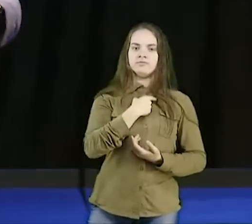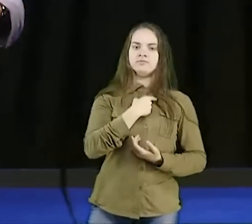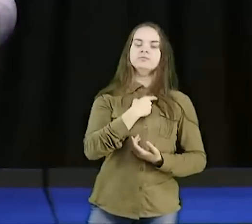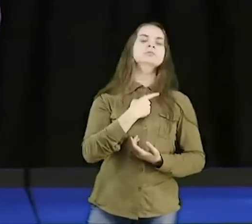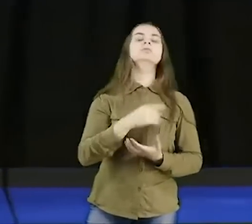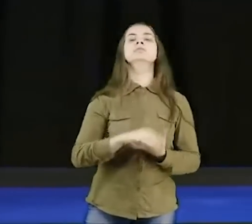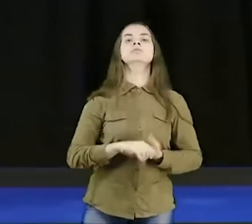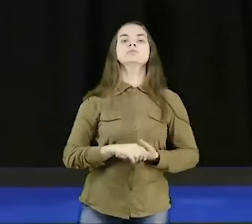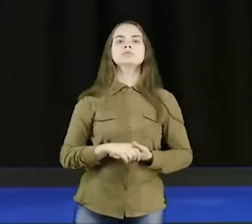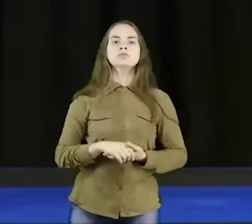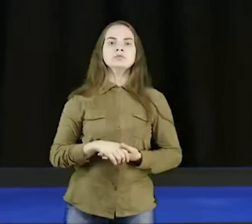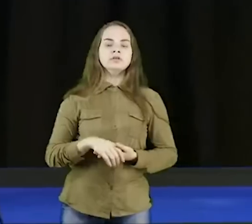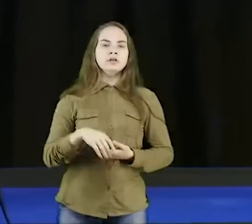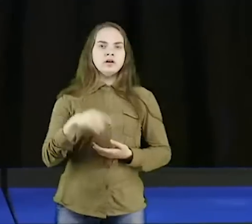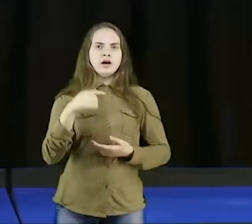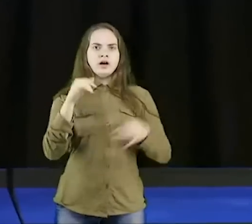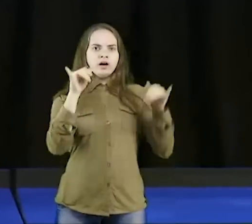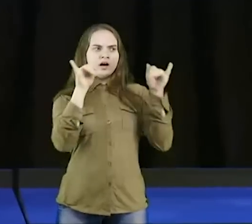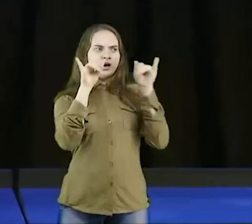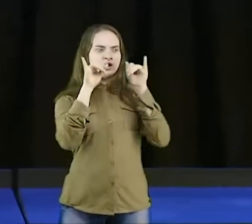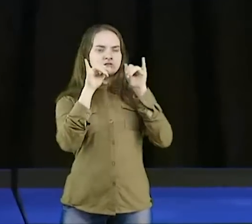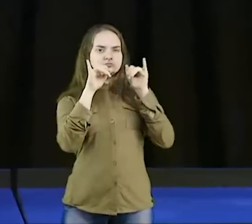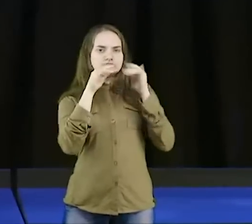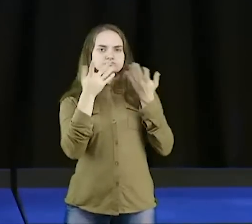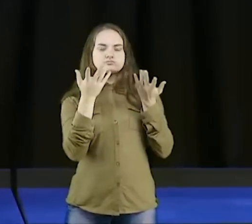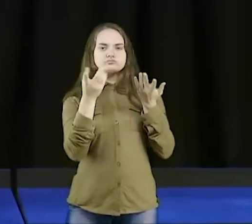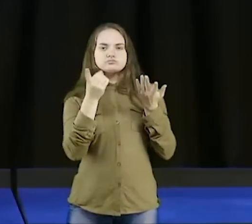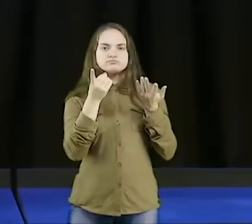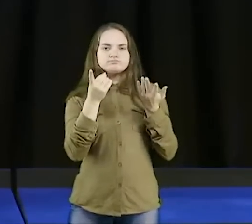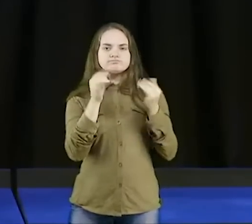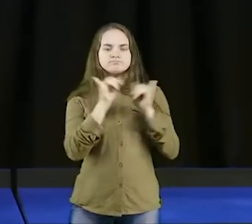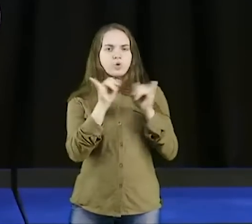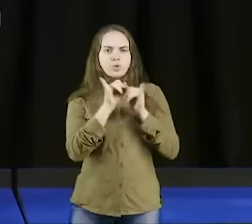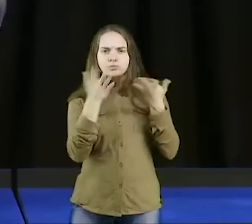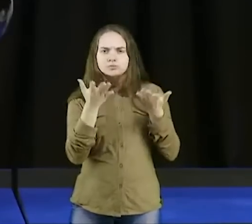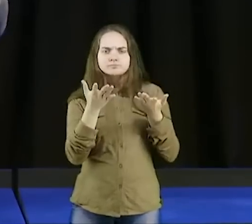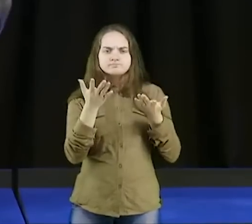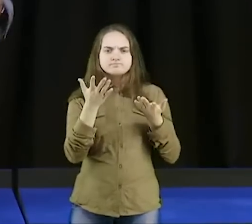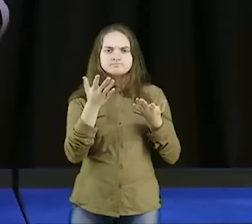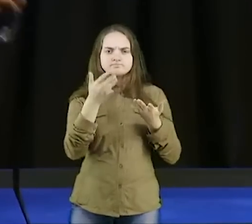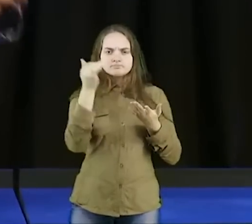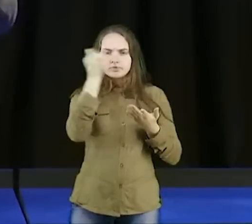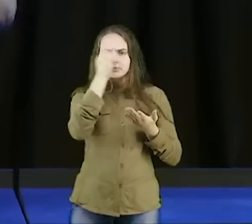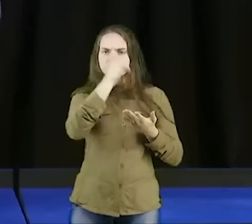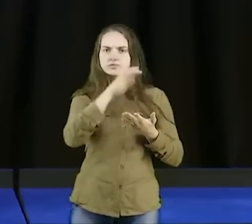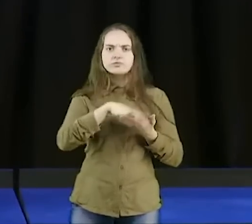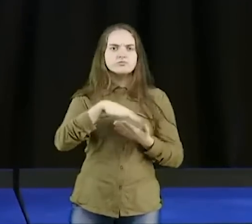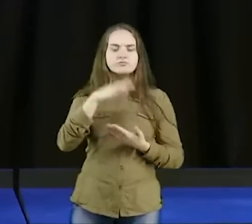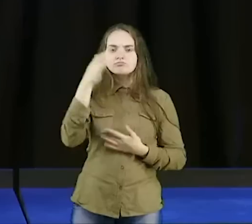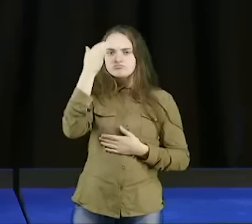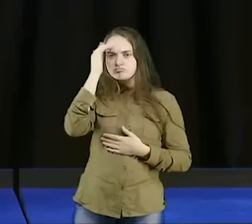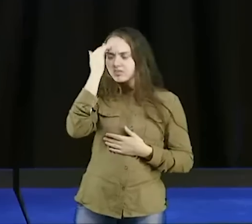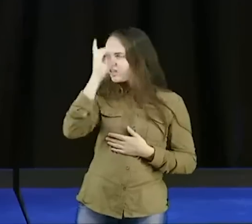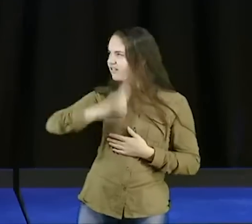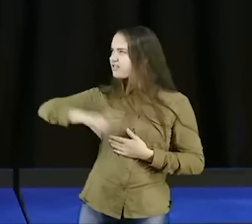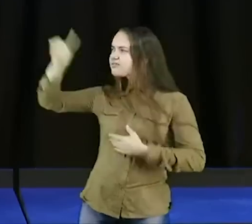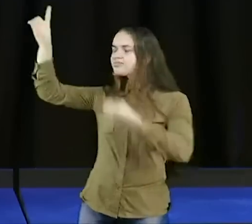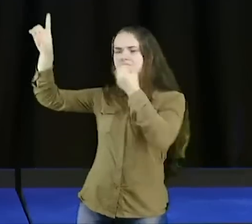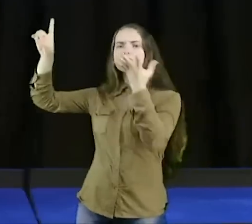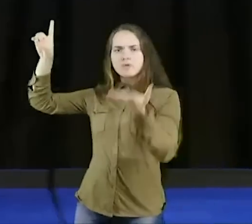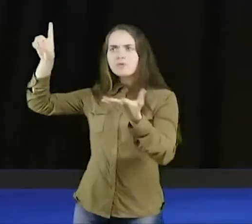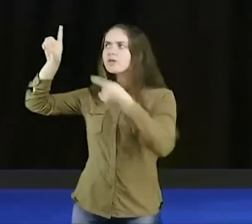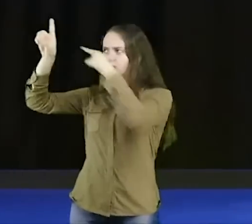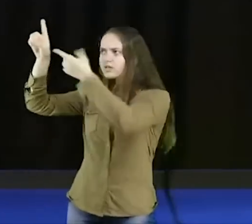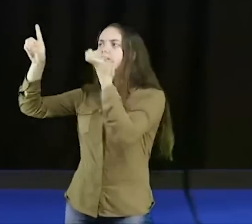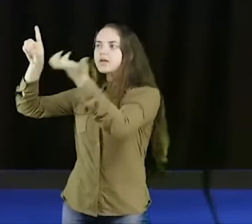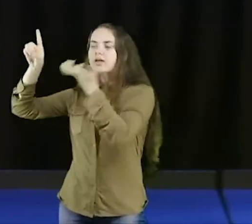pessoa, desculpa a expressão, estúpida assim, no sentido de, de não compreender, que Deus é bom, que quer um caminho